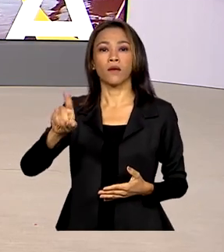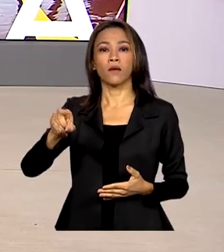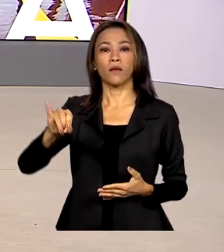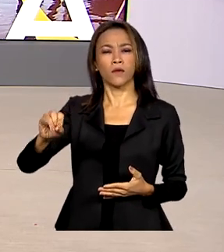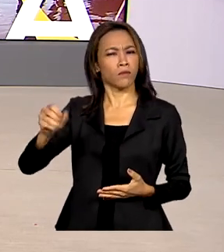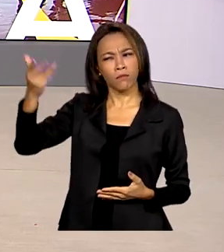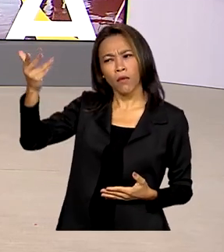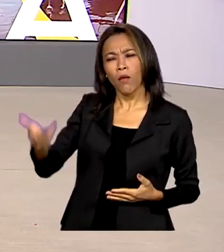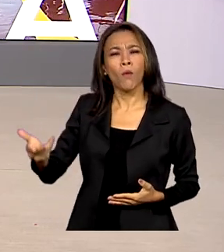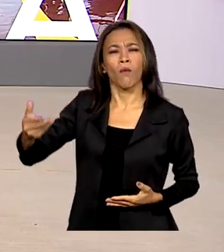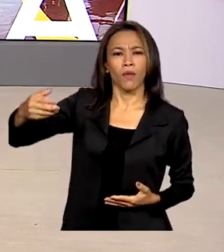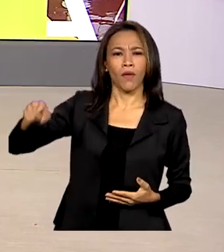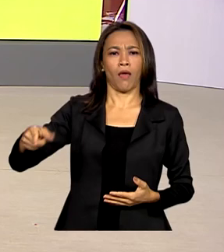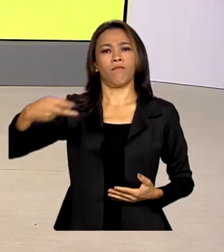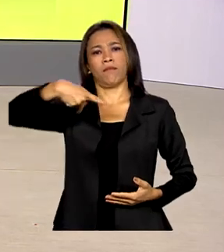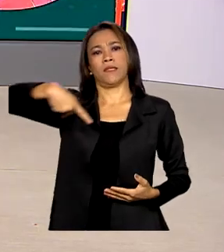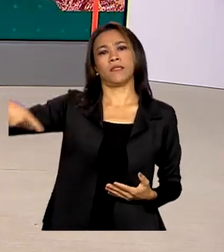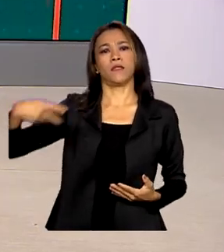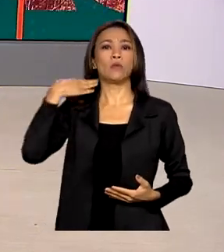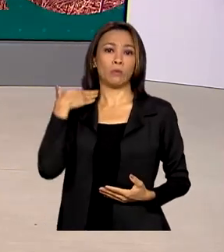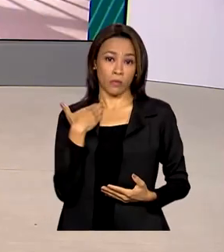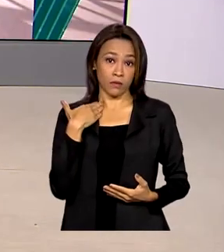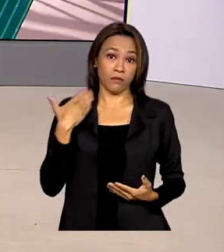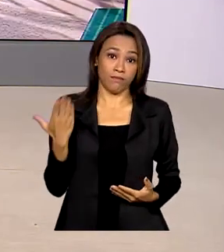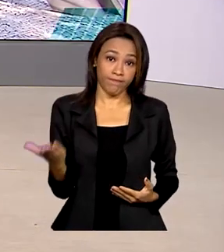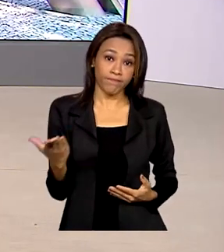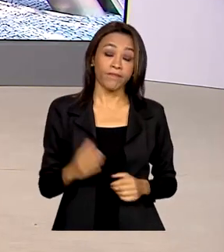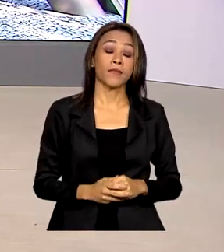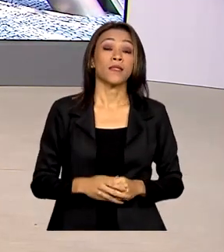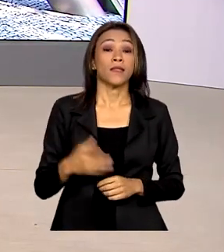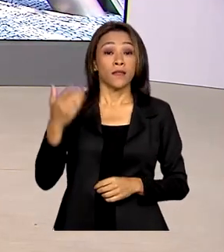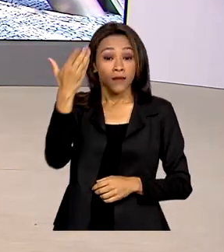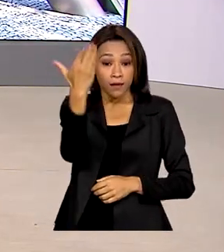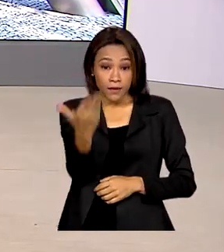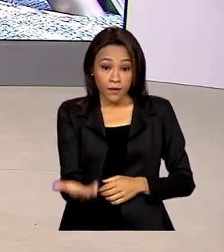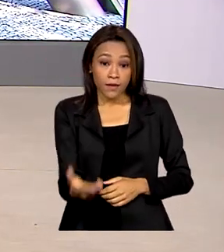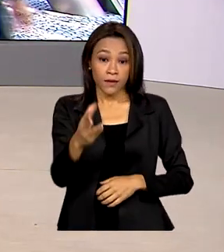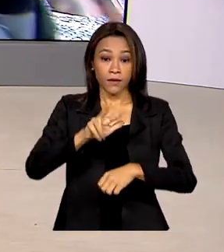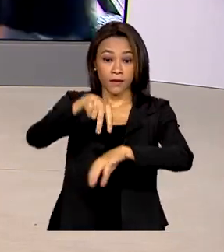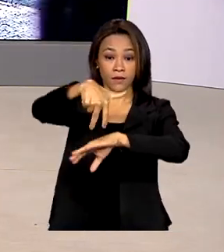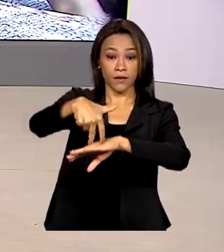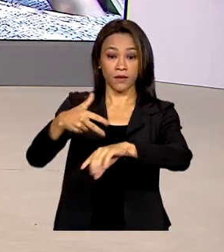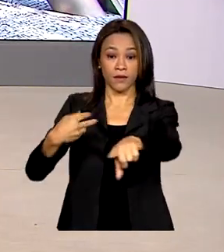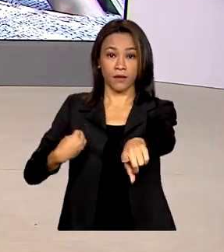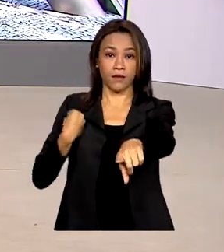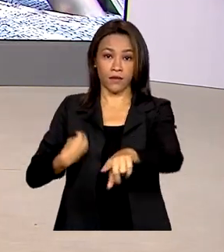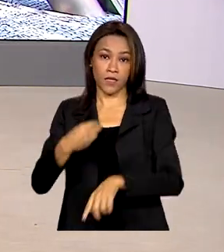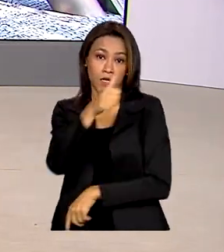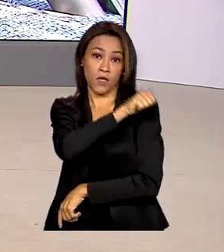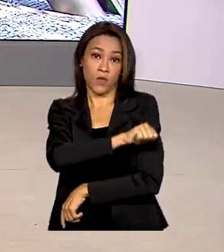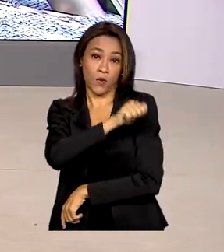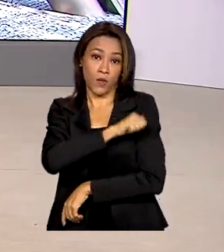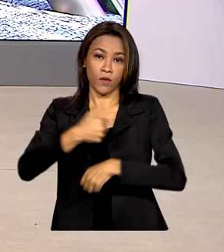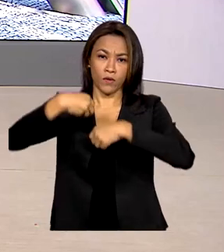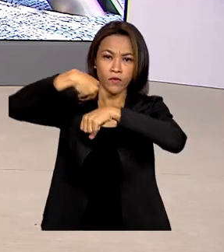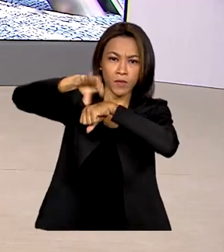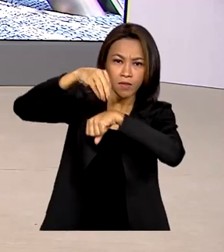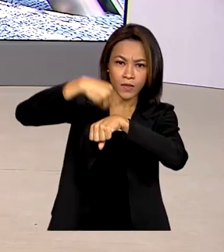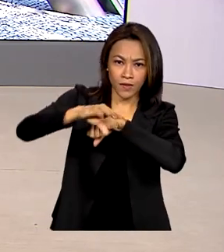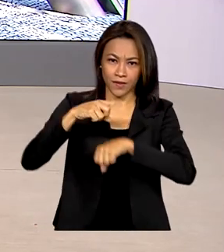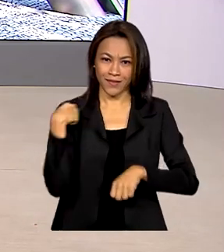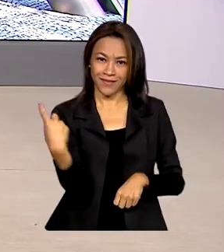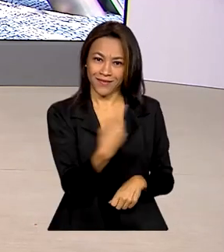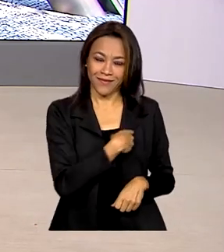cargo de presidente do Banco Público. Ao vivo do Rio de Janeiro, Cláudia Boiunga traz as informações para a gente. Bom dia, Cláudia.